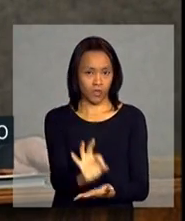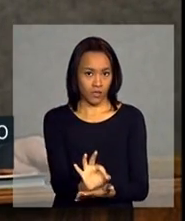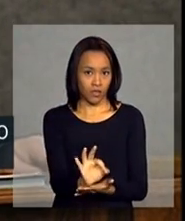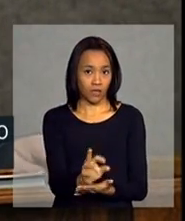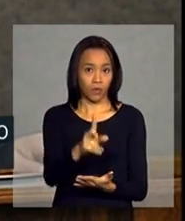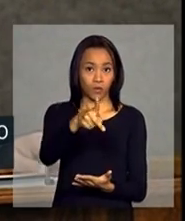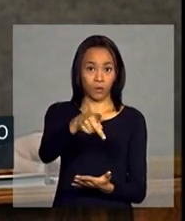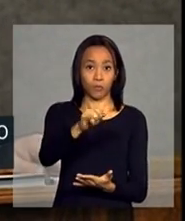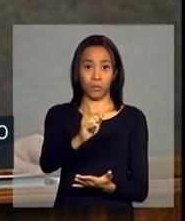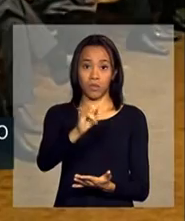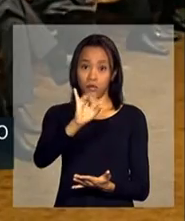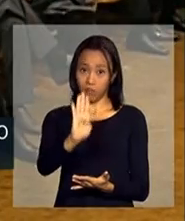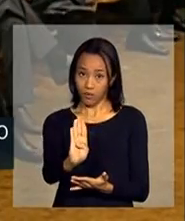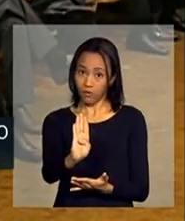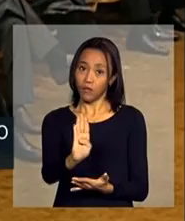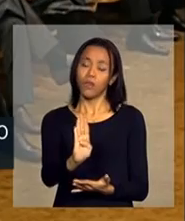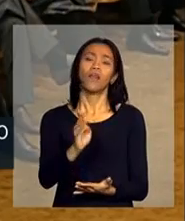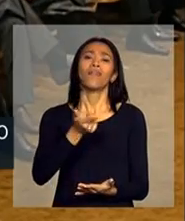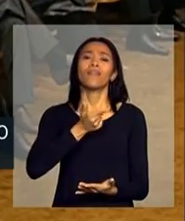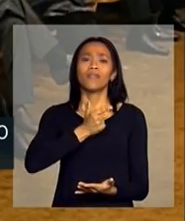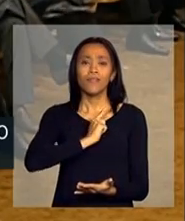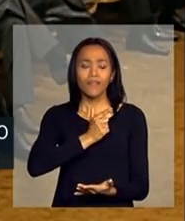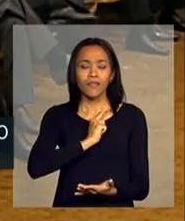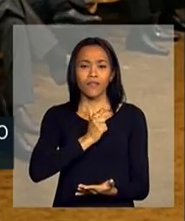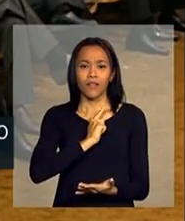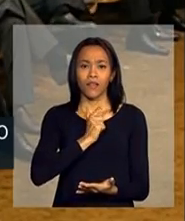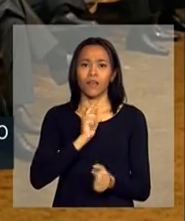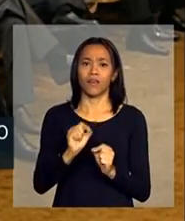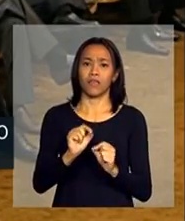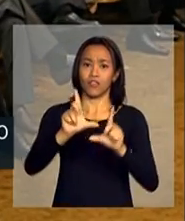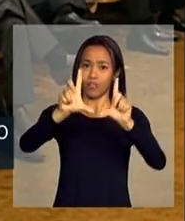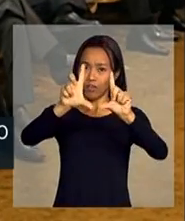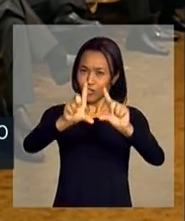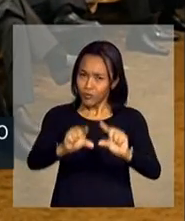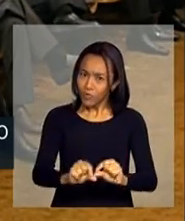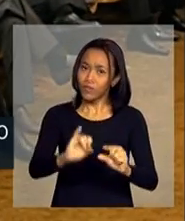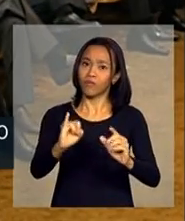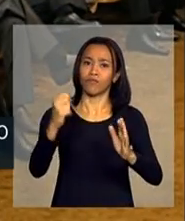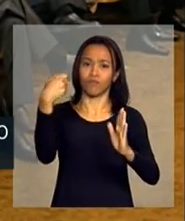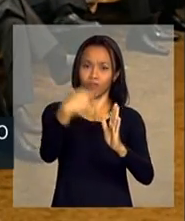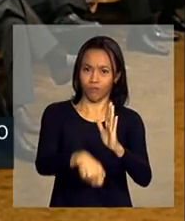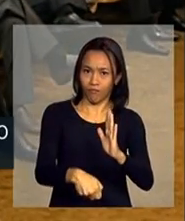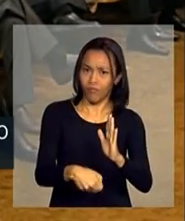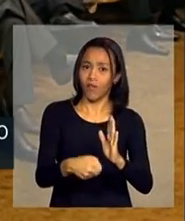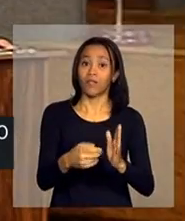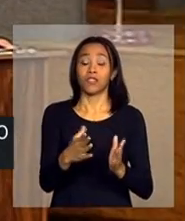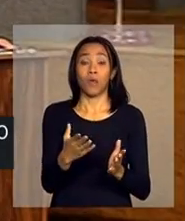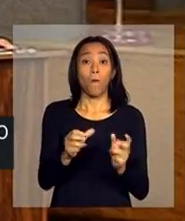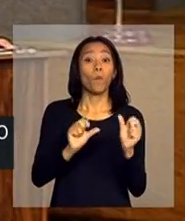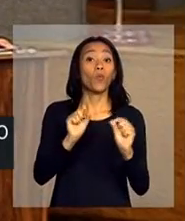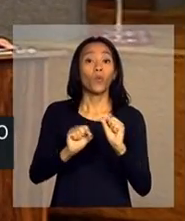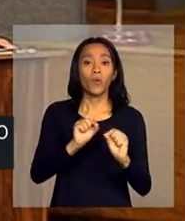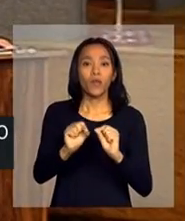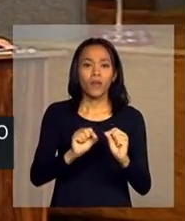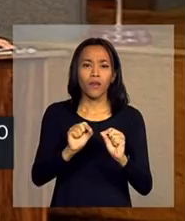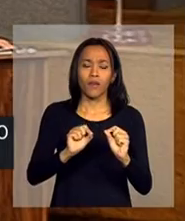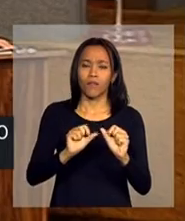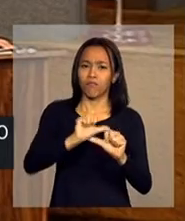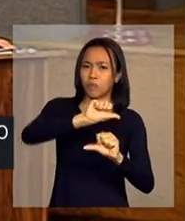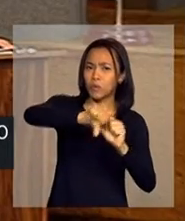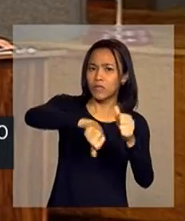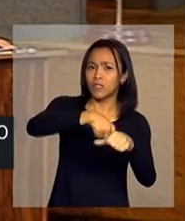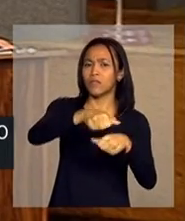PIB industrial tem a cobertura da desoneração da folha, mudando a líquida